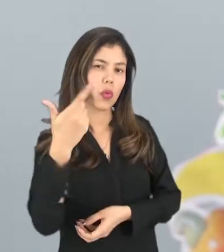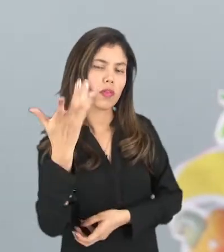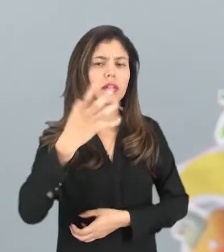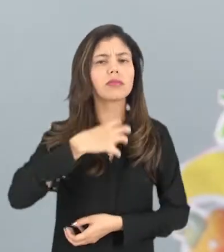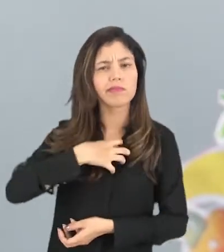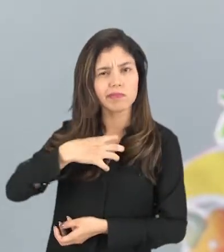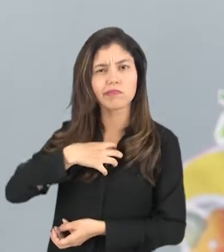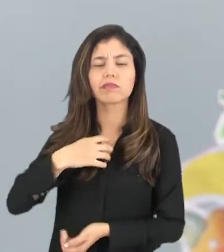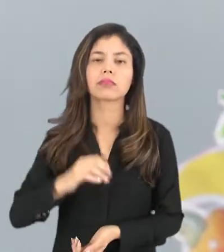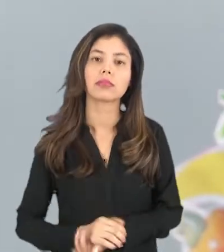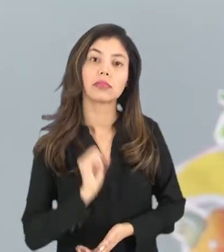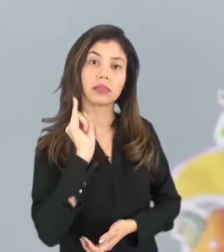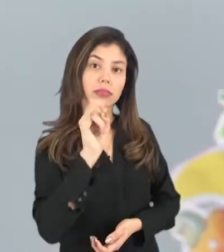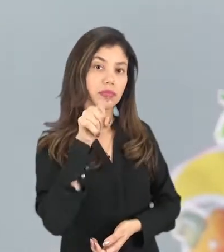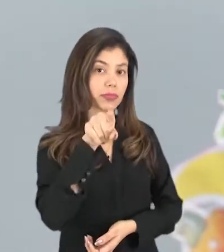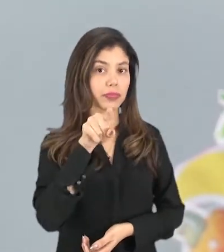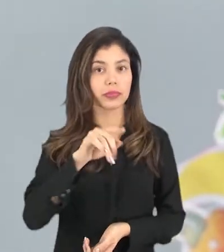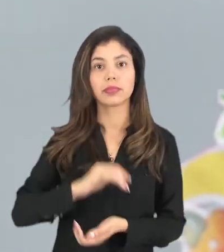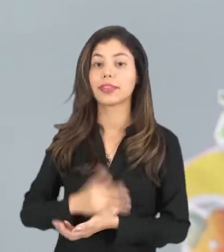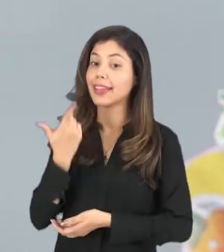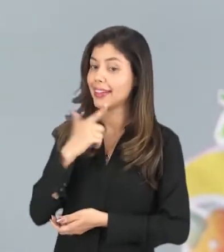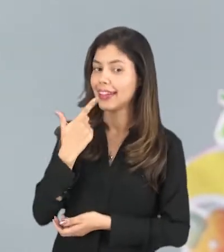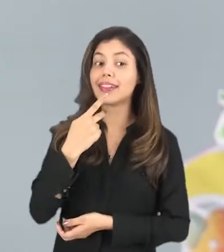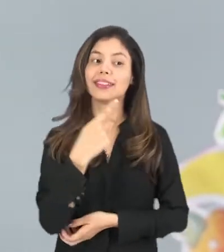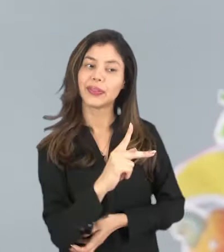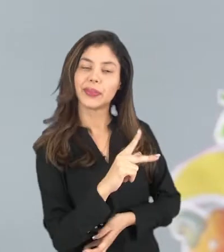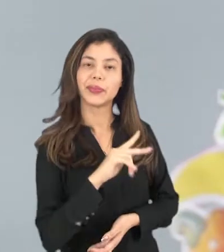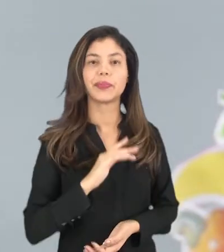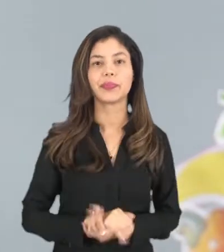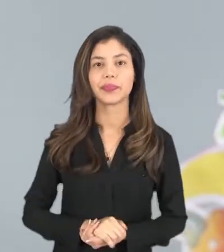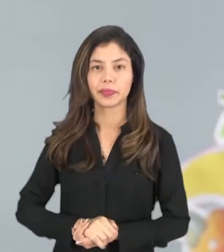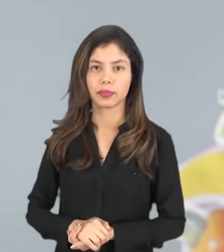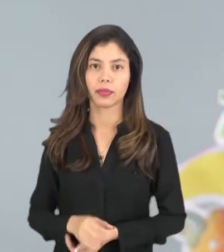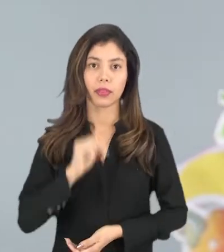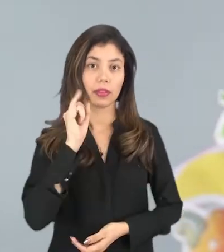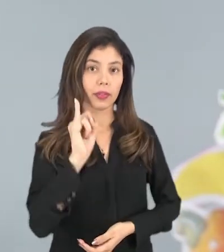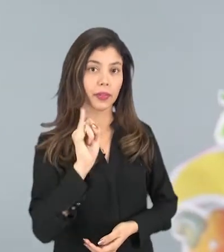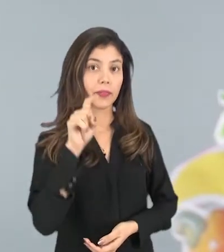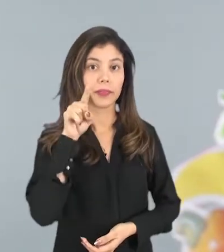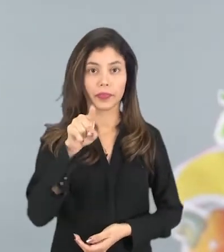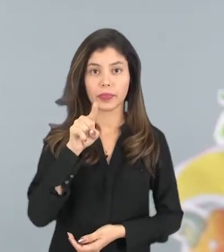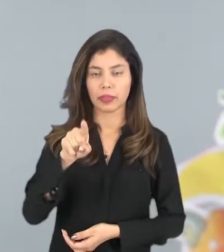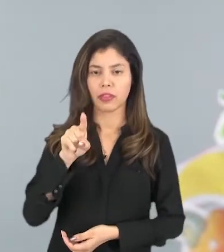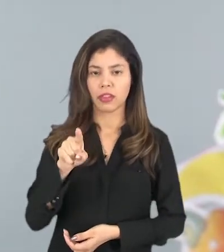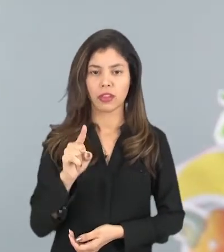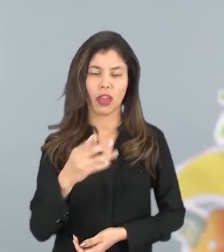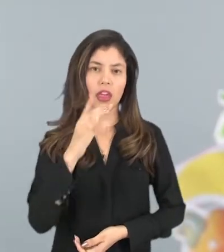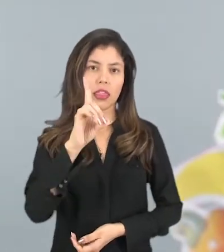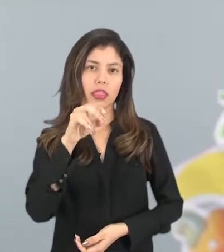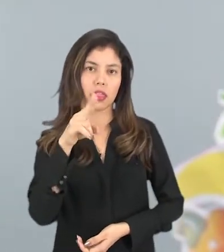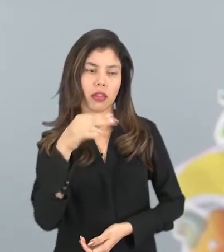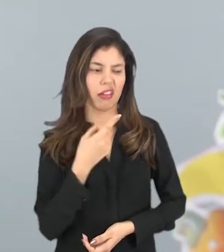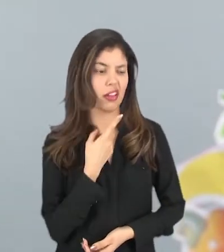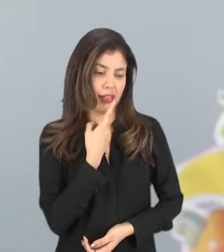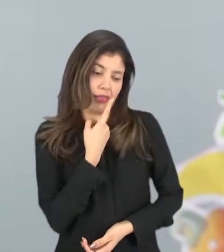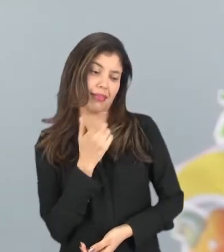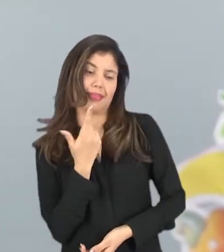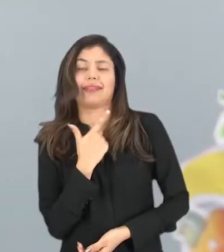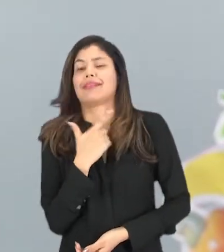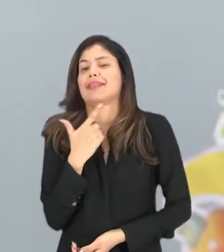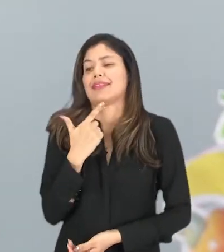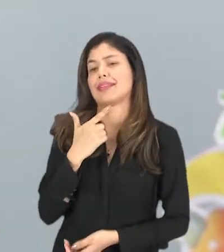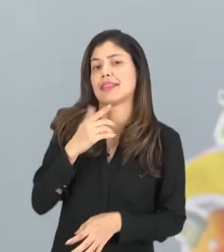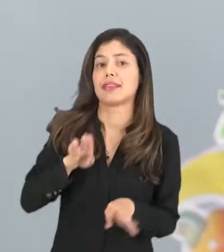se sentir se você rir dele. Se você debochar dele por qualquer situação.